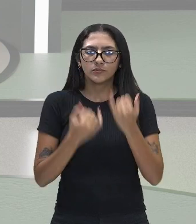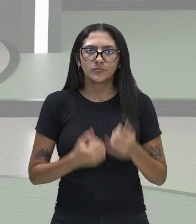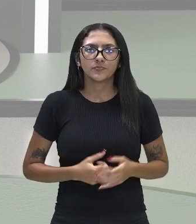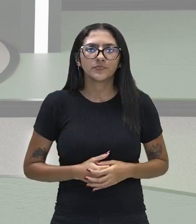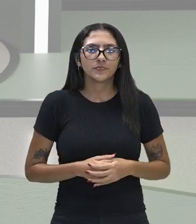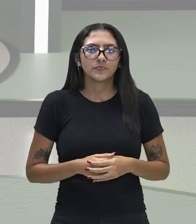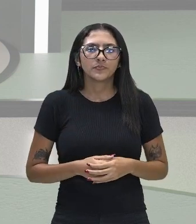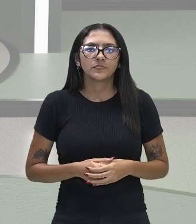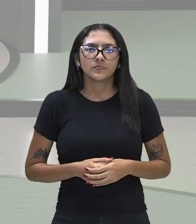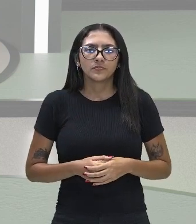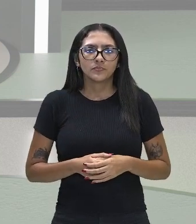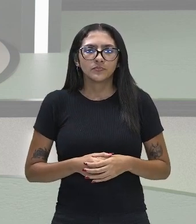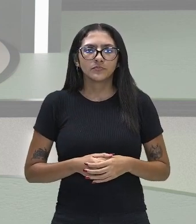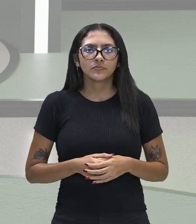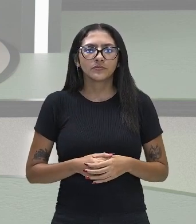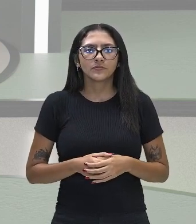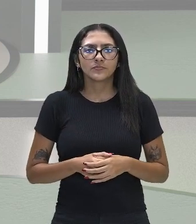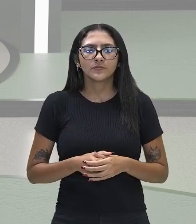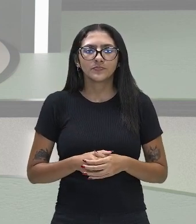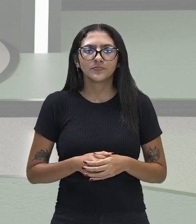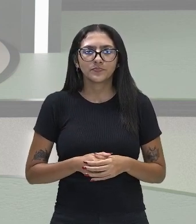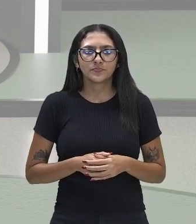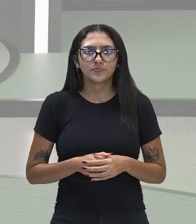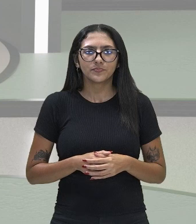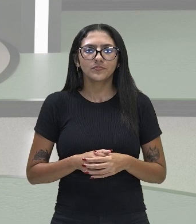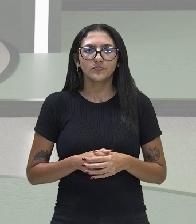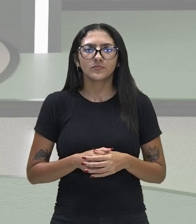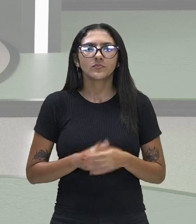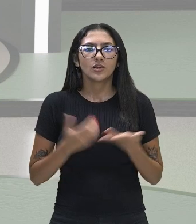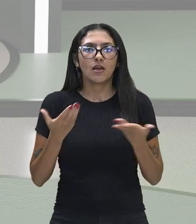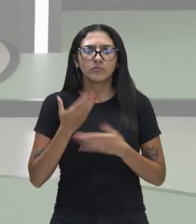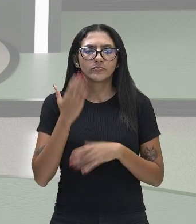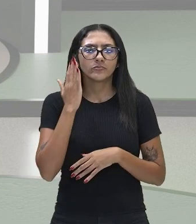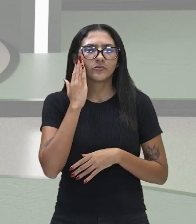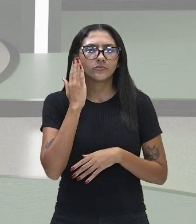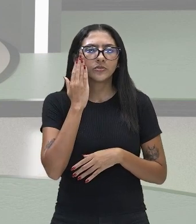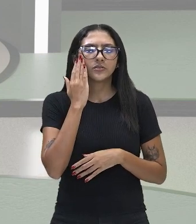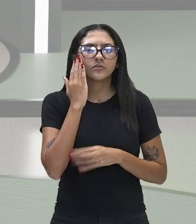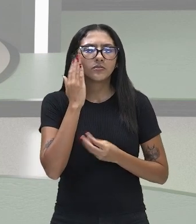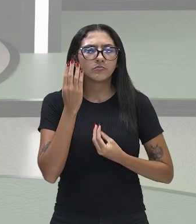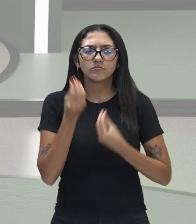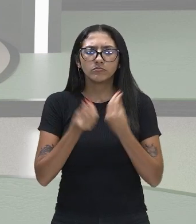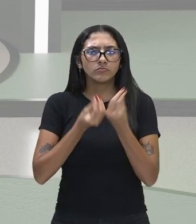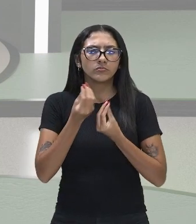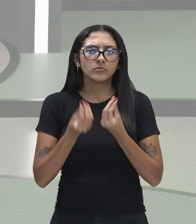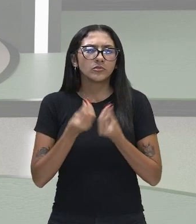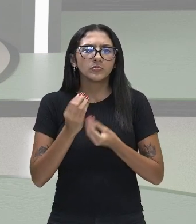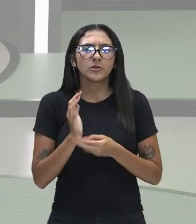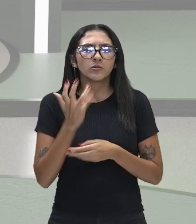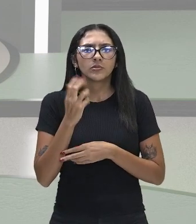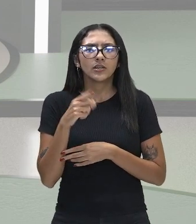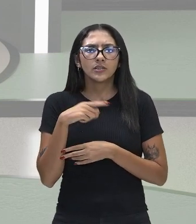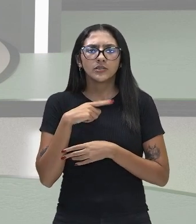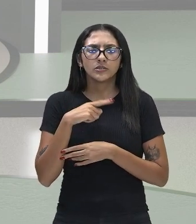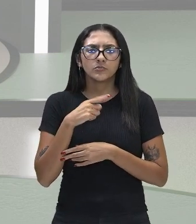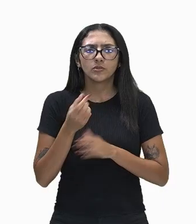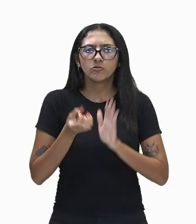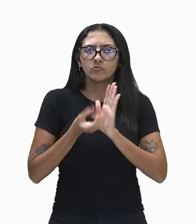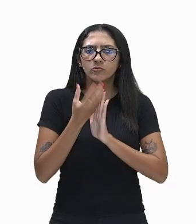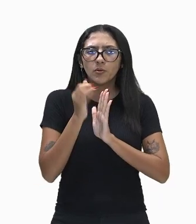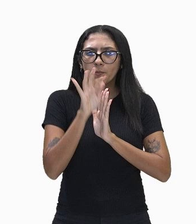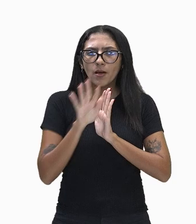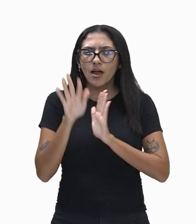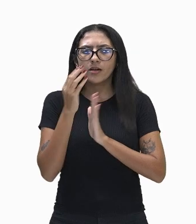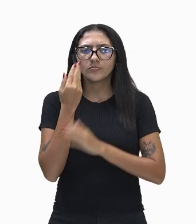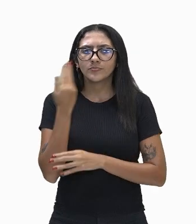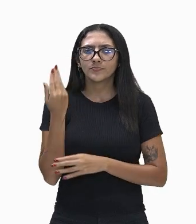Então é isso. Vamos agora entender um pouco mais, mas não mais por meio da animação, como que ocorre esse processo de formação da imagem.